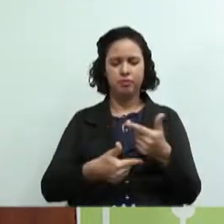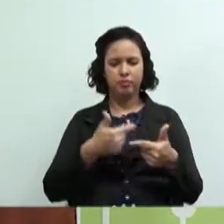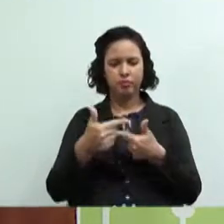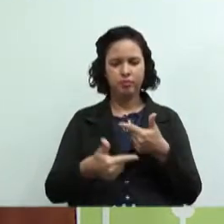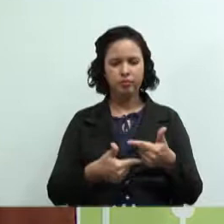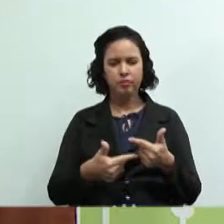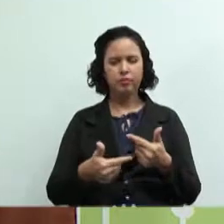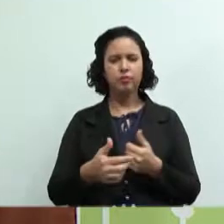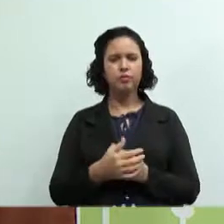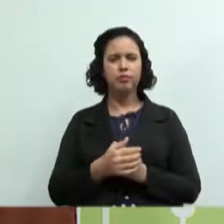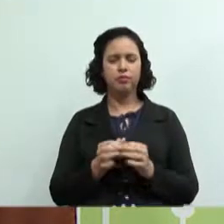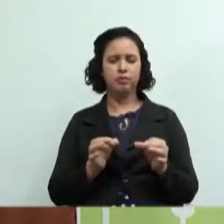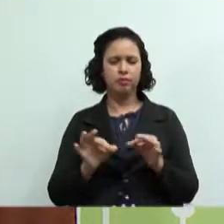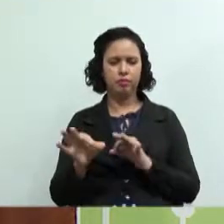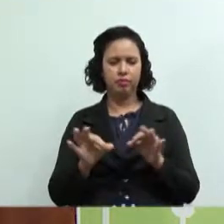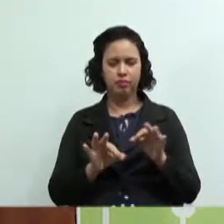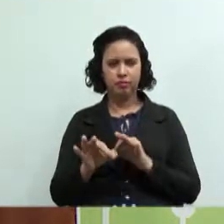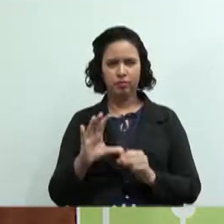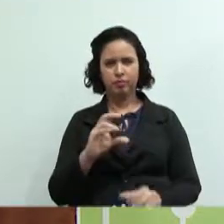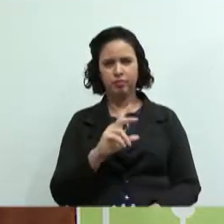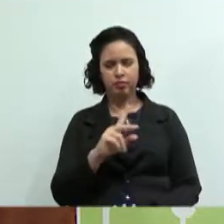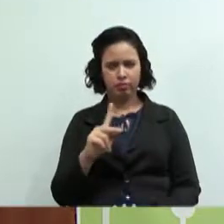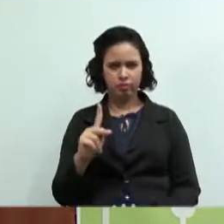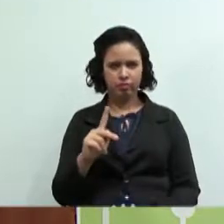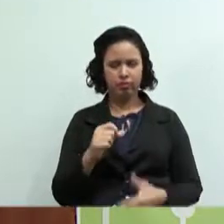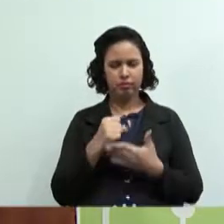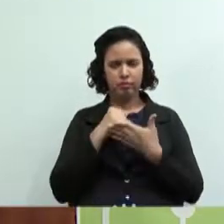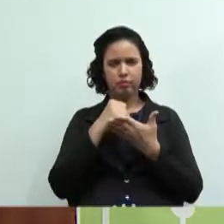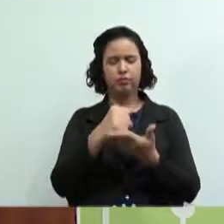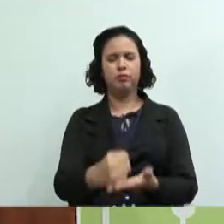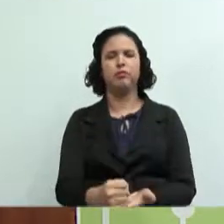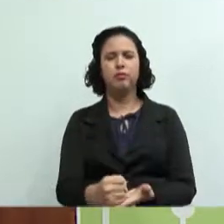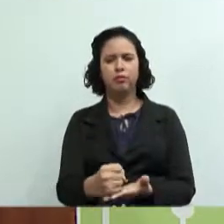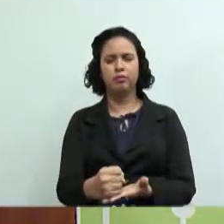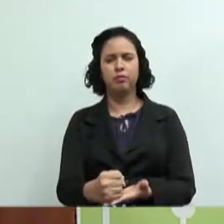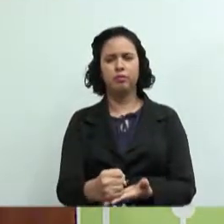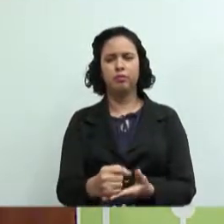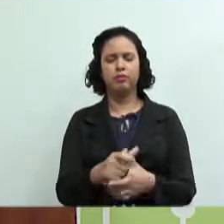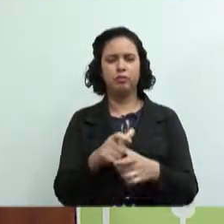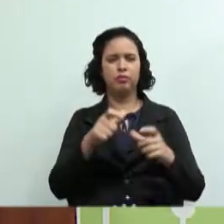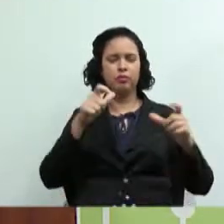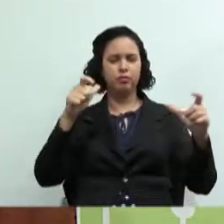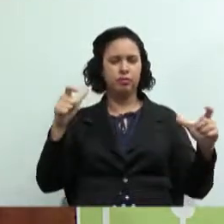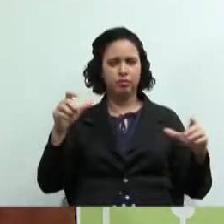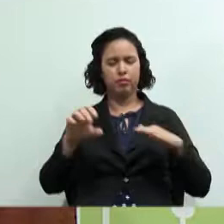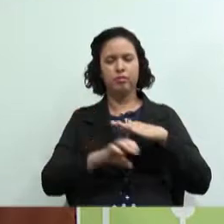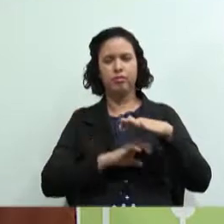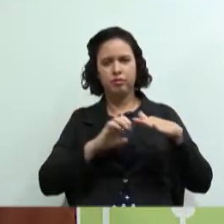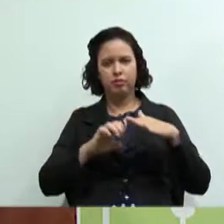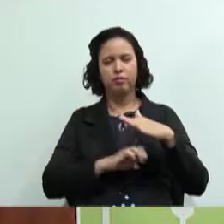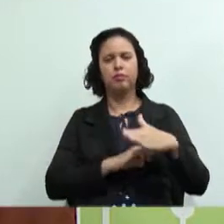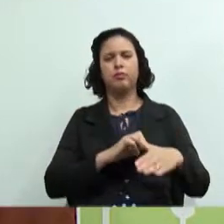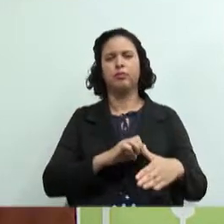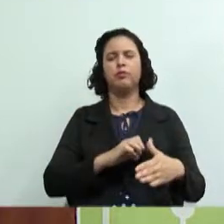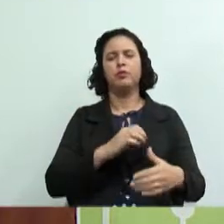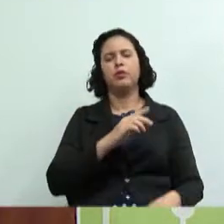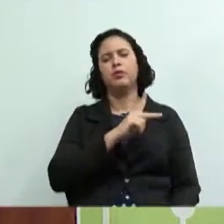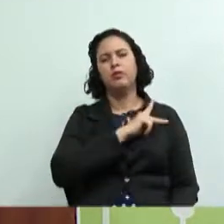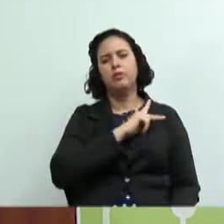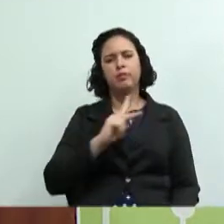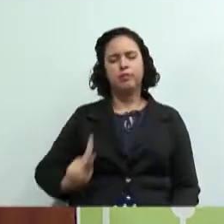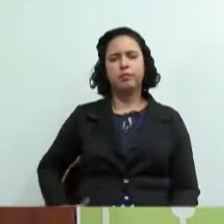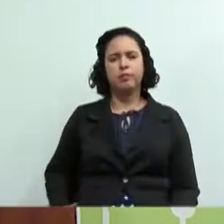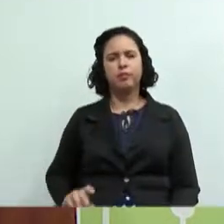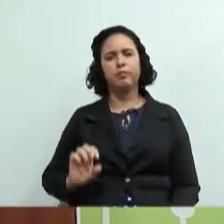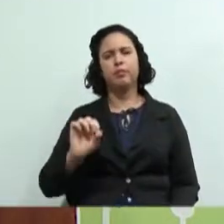se organizando em cooperativas para prestação de serviços a grandes empresas públicas ou privadas a instituições